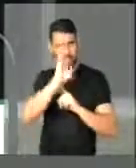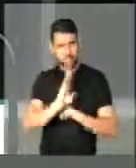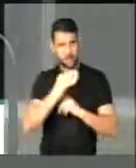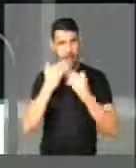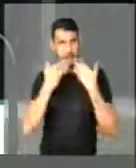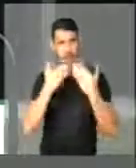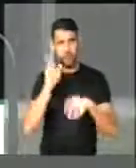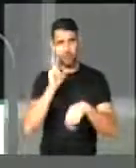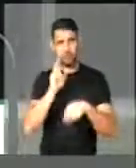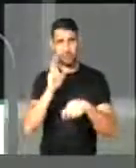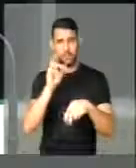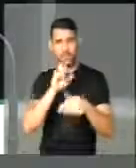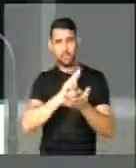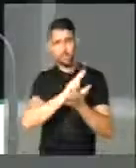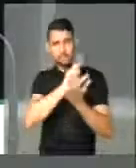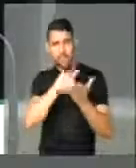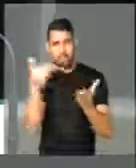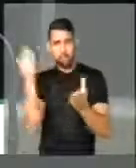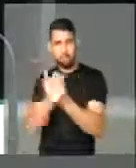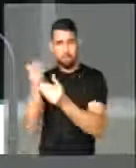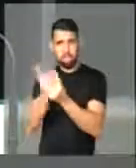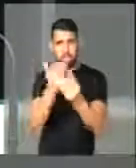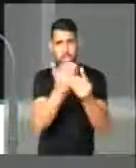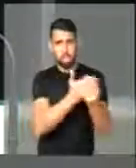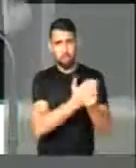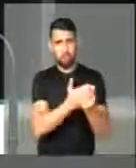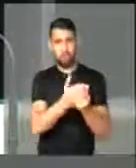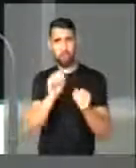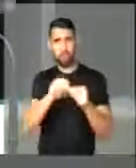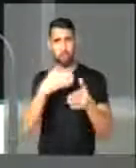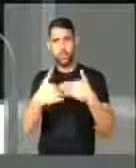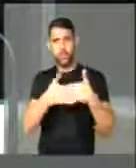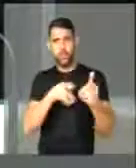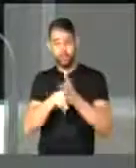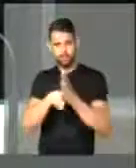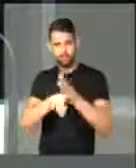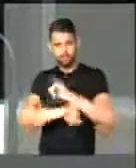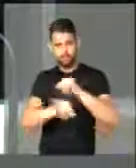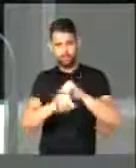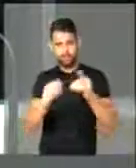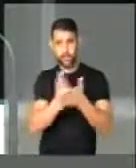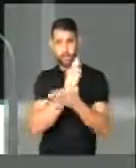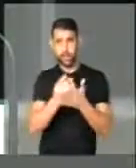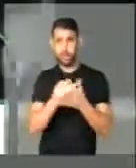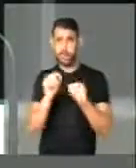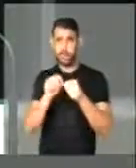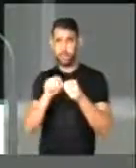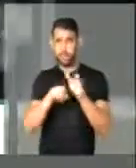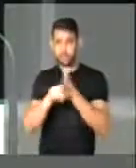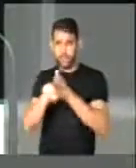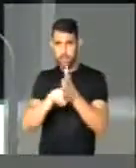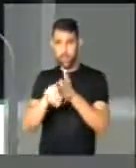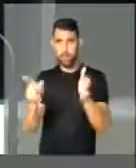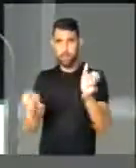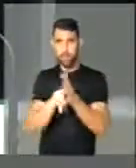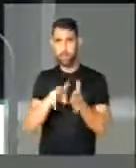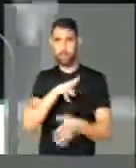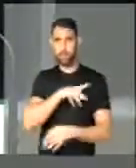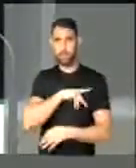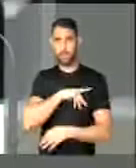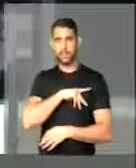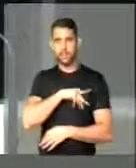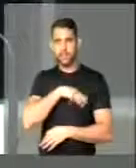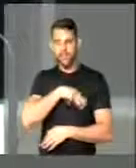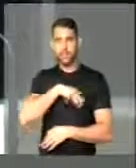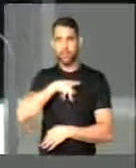que há uma excessiva judicialização, dados estratificados de qualquer pesquisa que nós aplicamos, ou mesmo do Ministério Público,